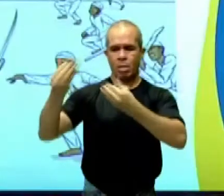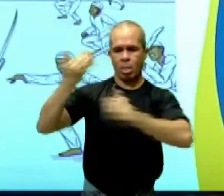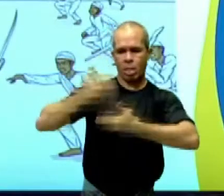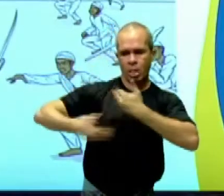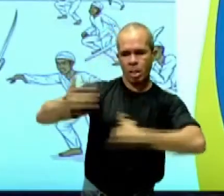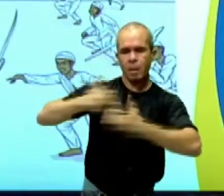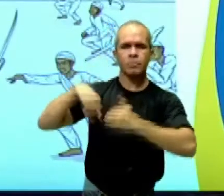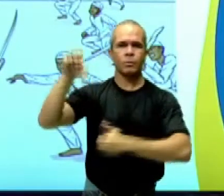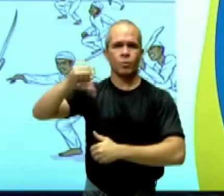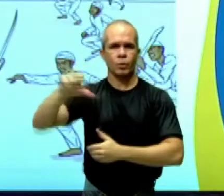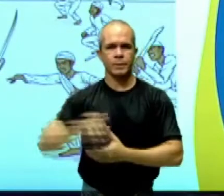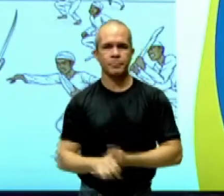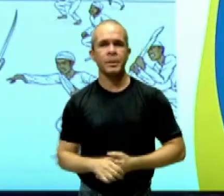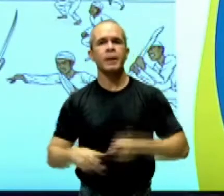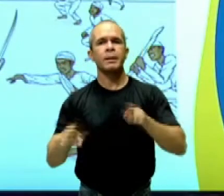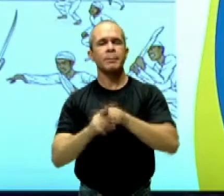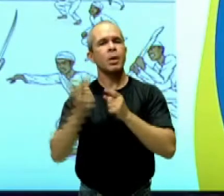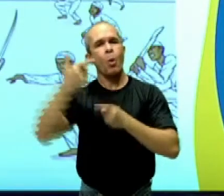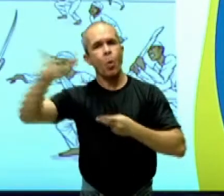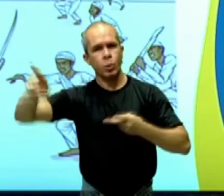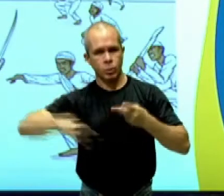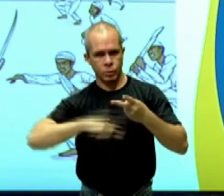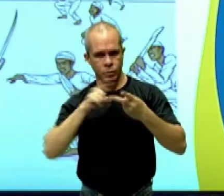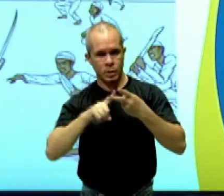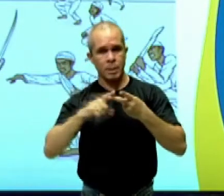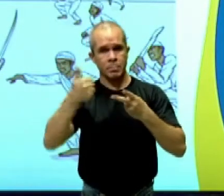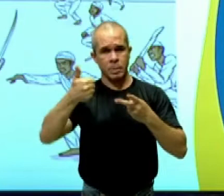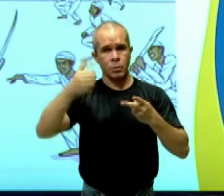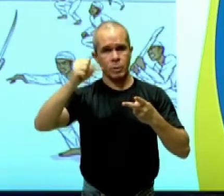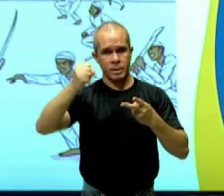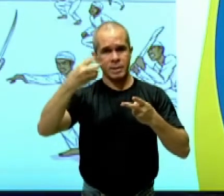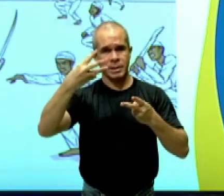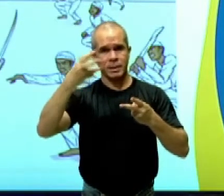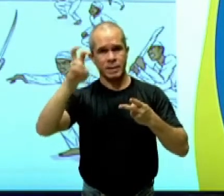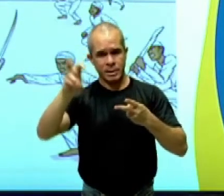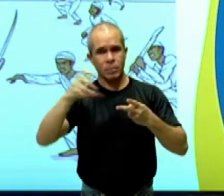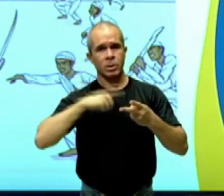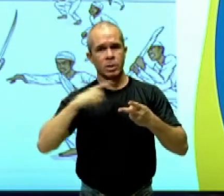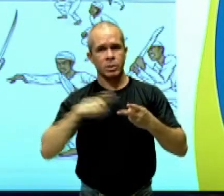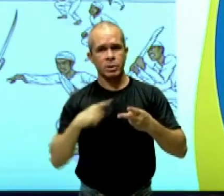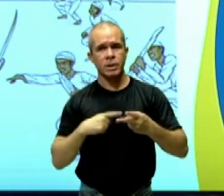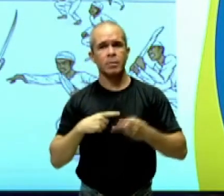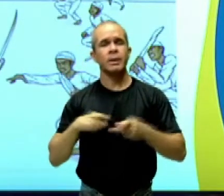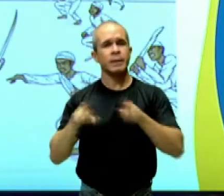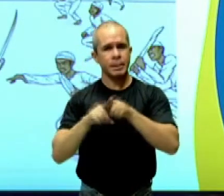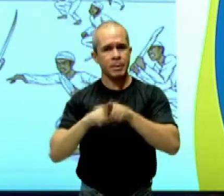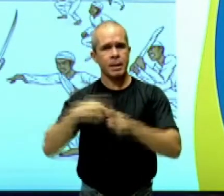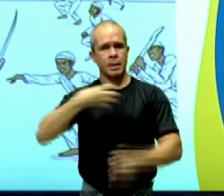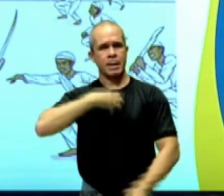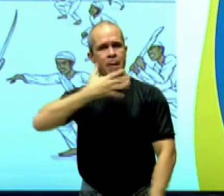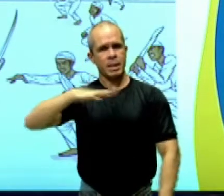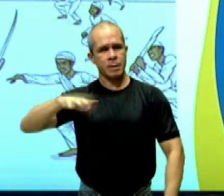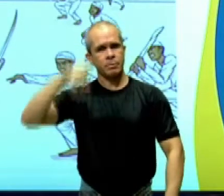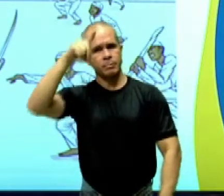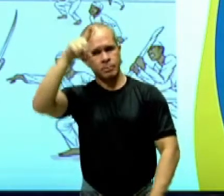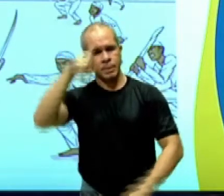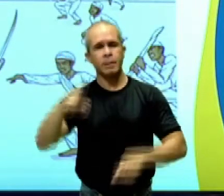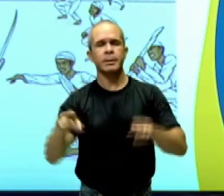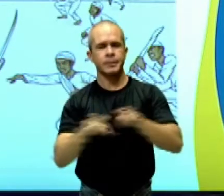mais conhecida das revoltas é a de 1835, que foi a revolta dos malês em Salvador, na Bahia.